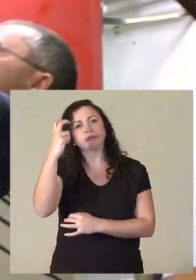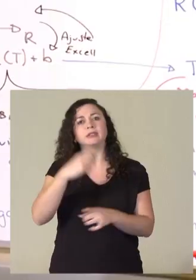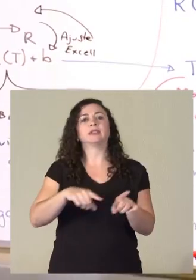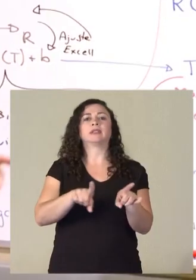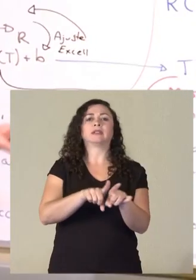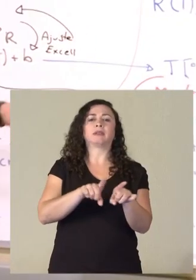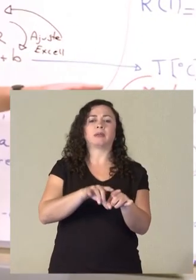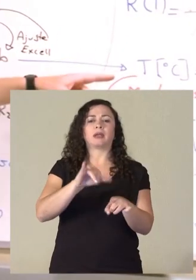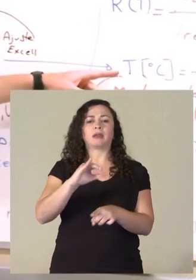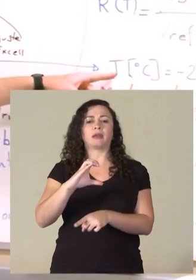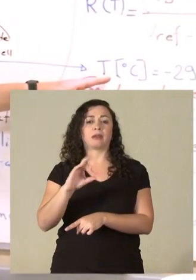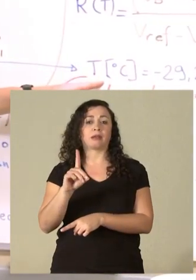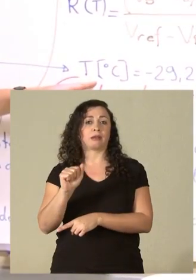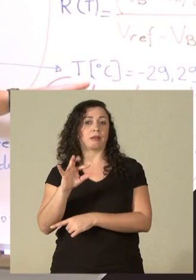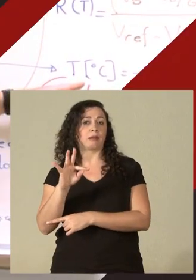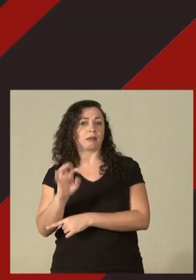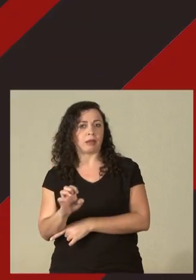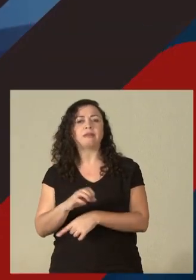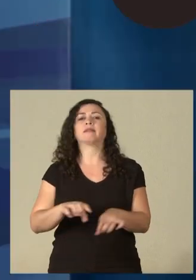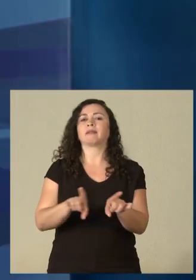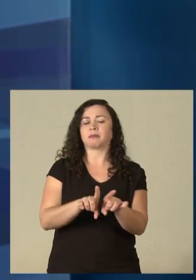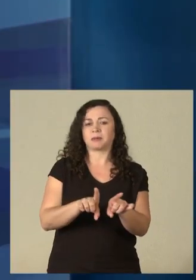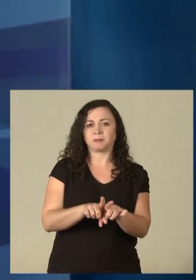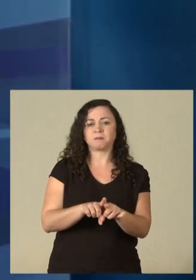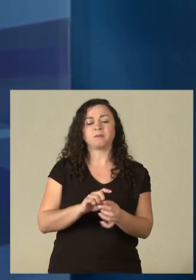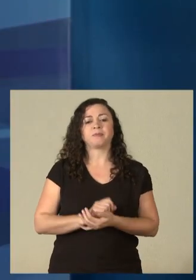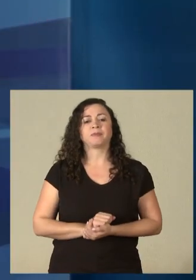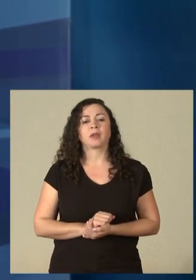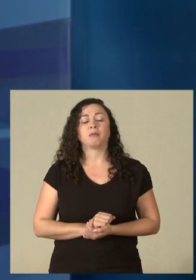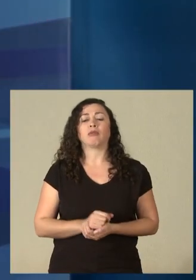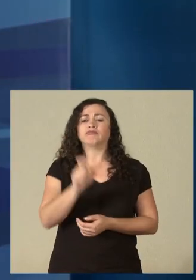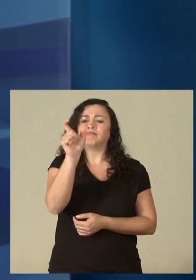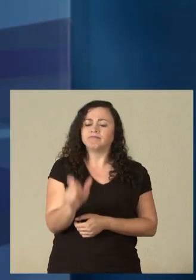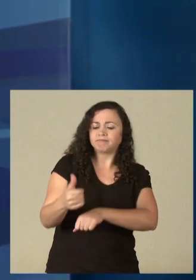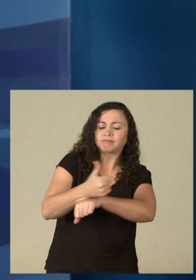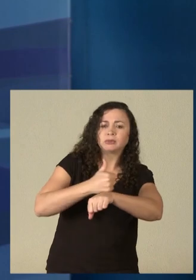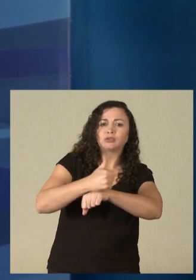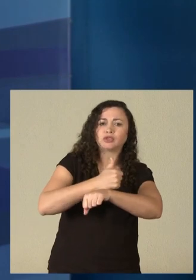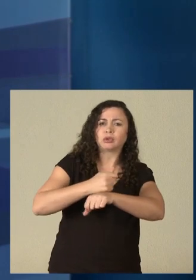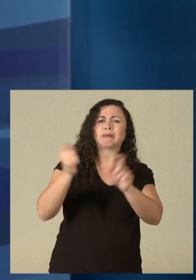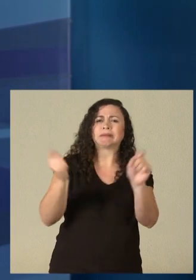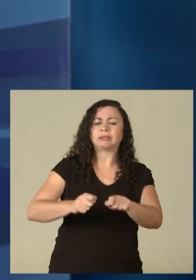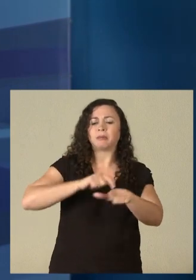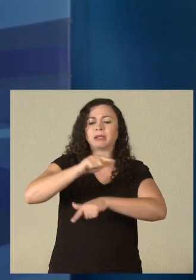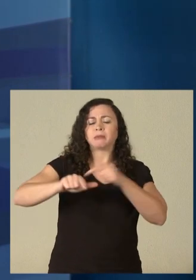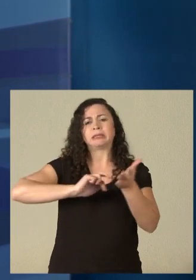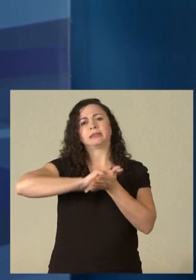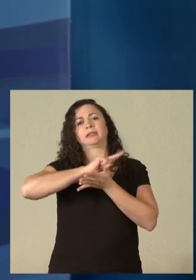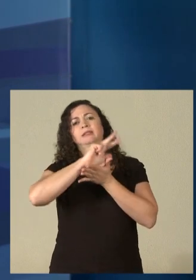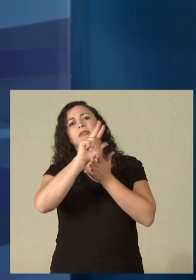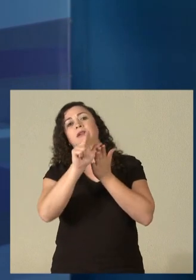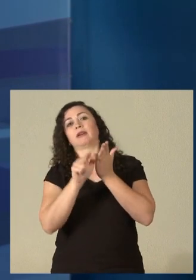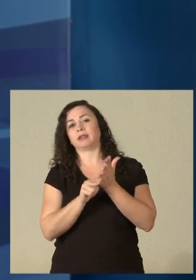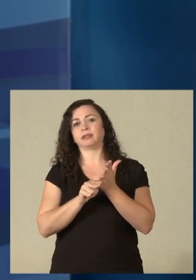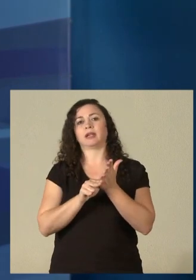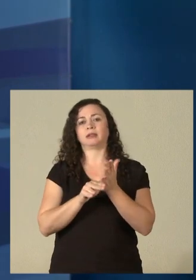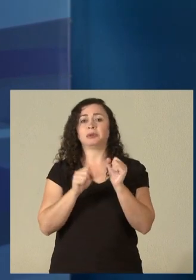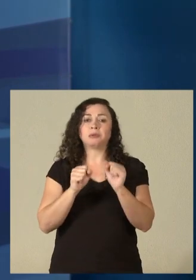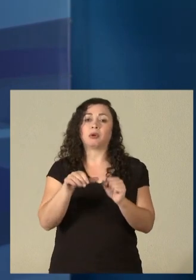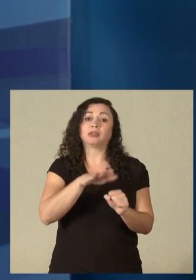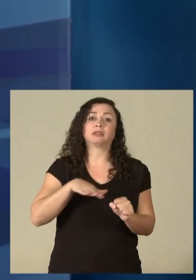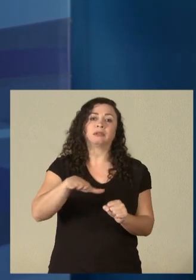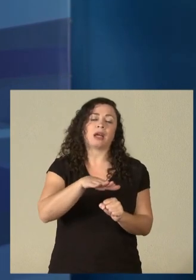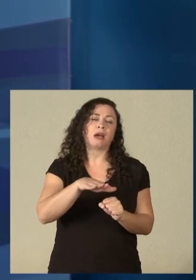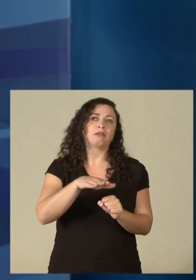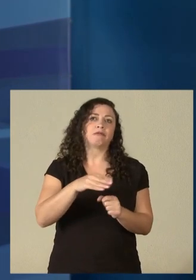Big Data, que é uma palavra na moda agora. O profissional, ele é muito versátil. Ele trabalha desde o